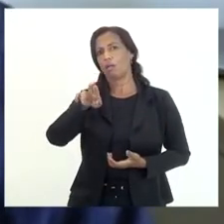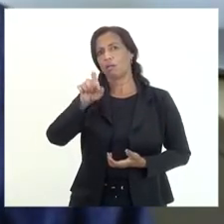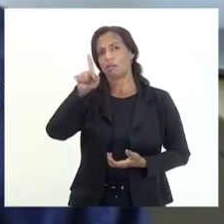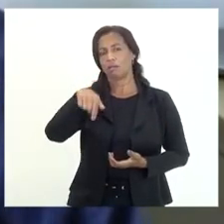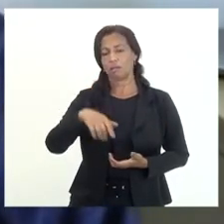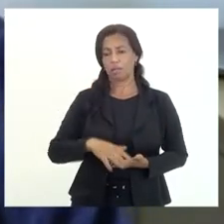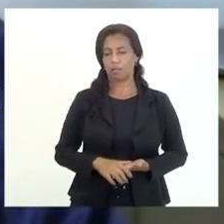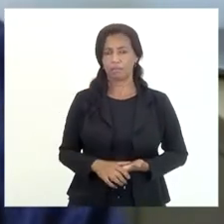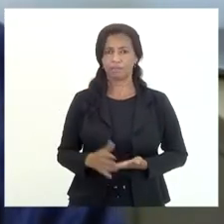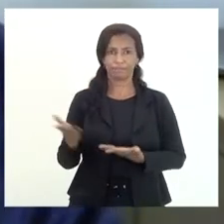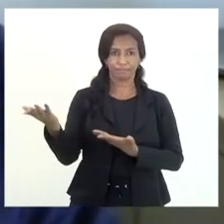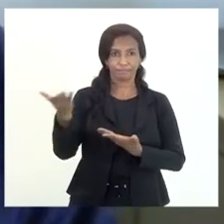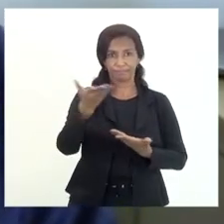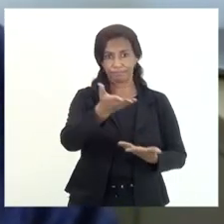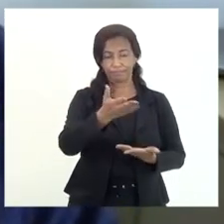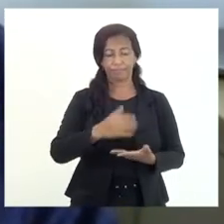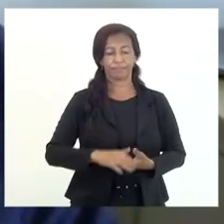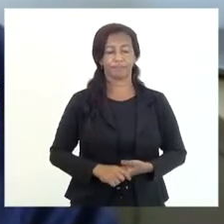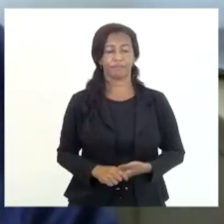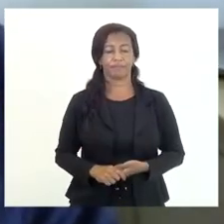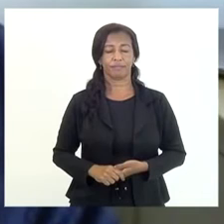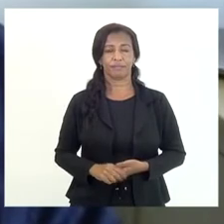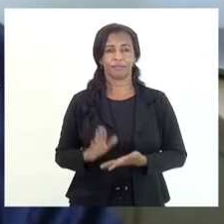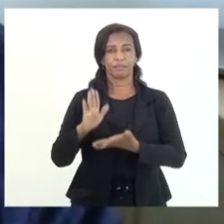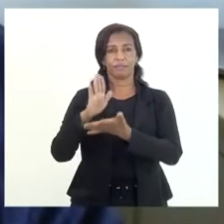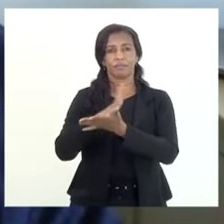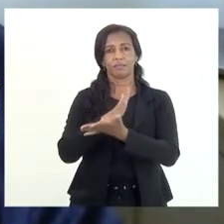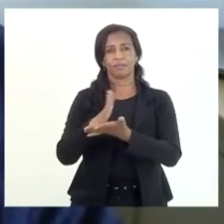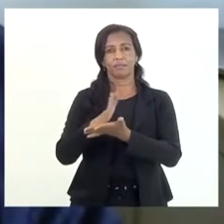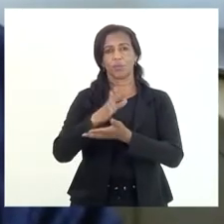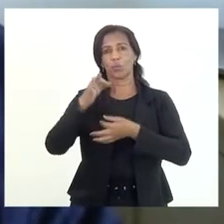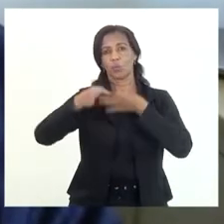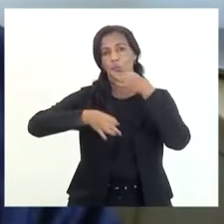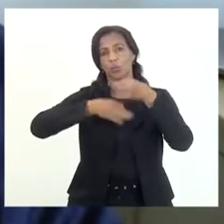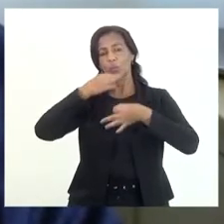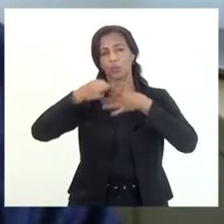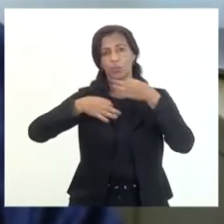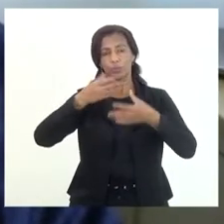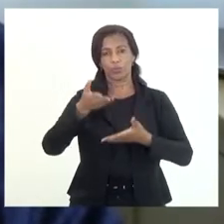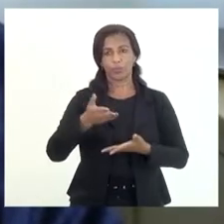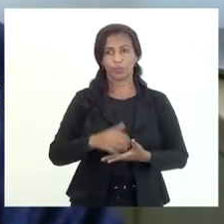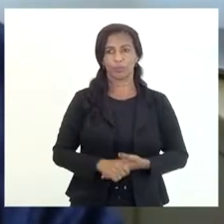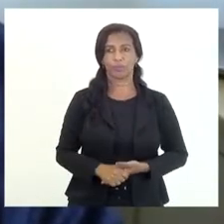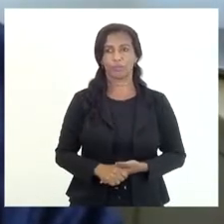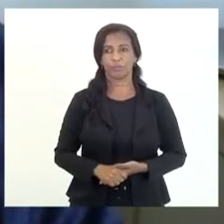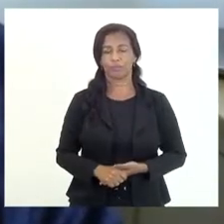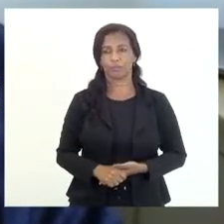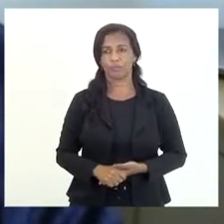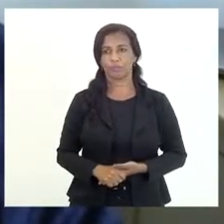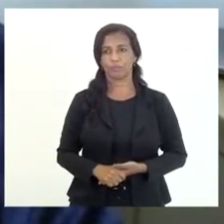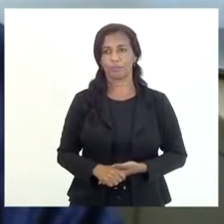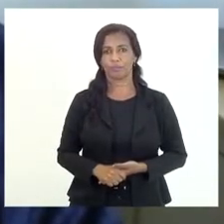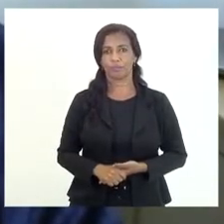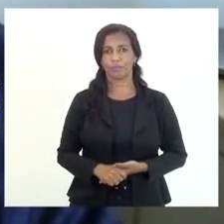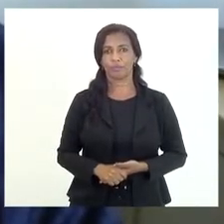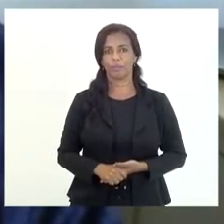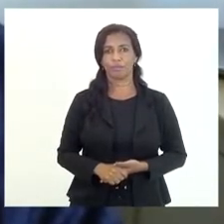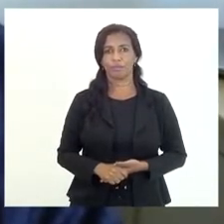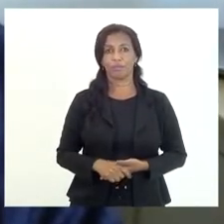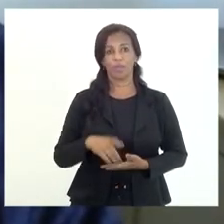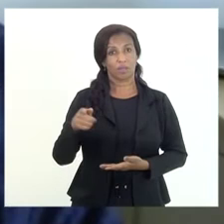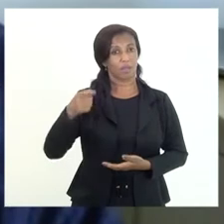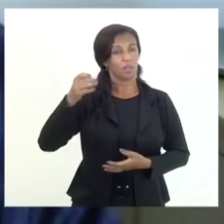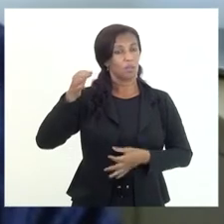tecesse alguma consideração sobre essa possível tendência do